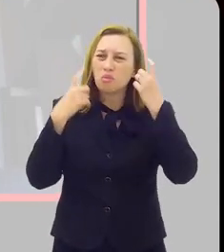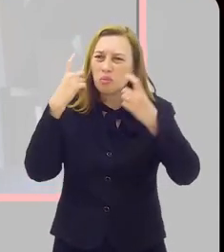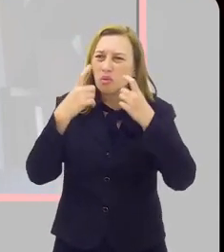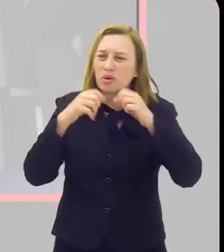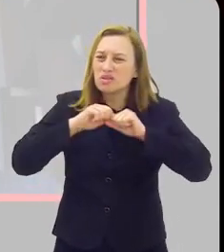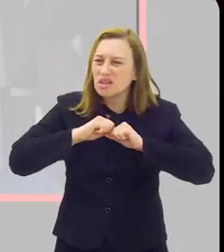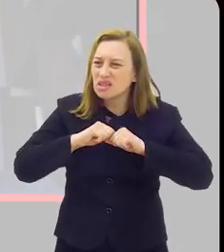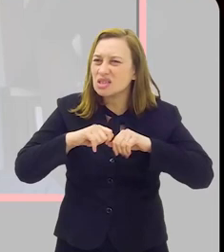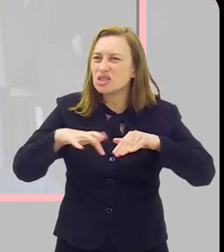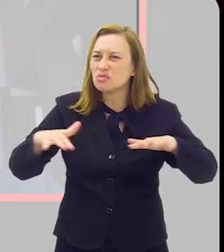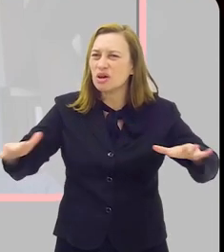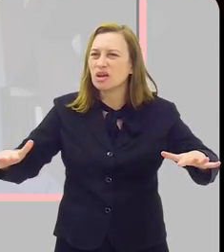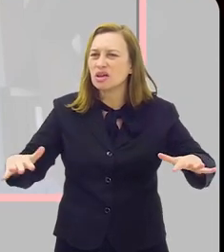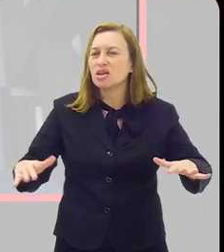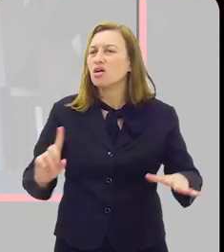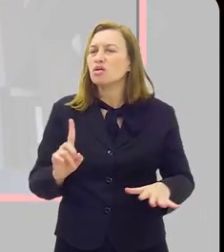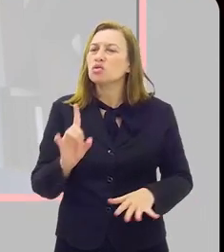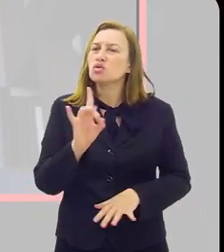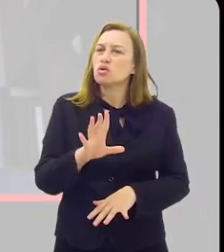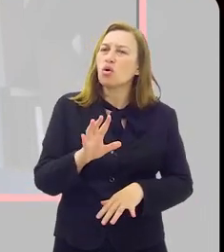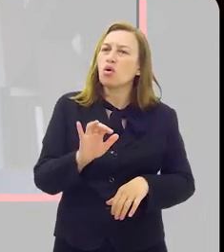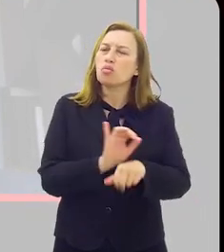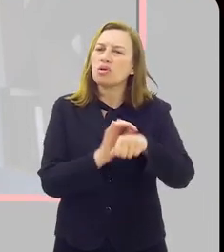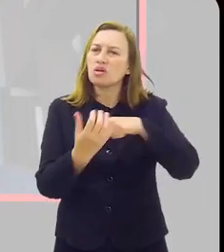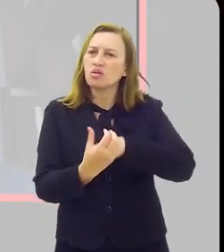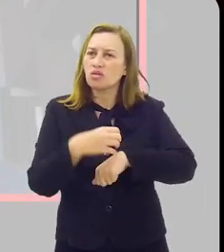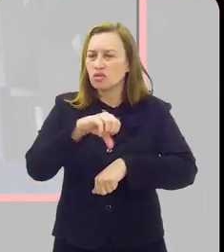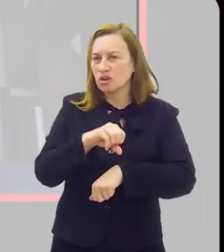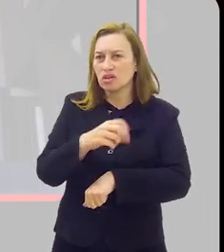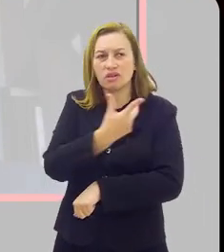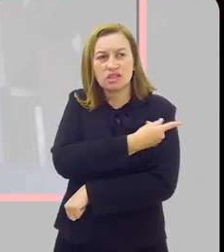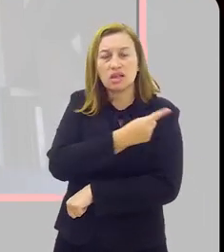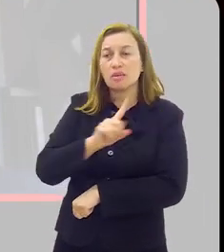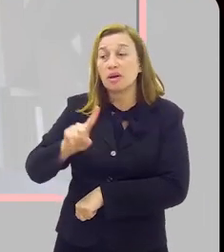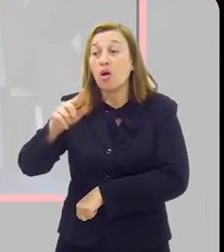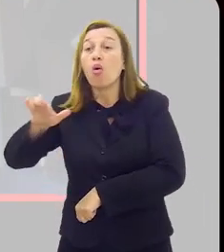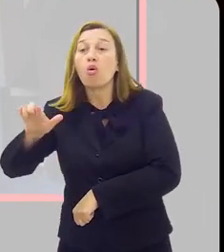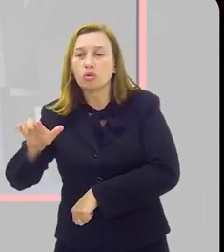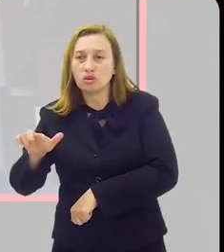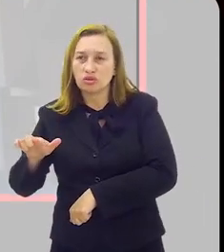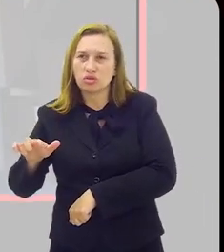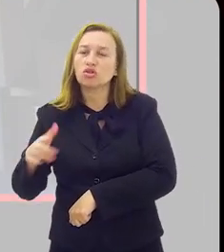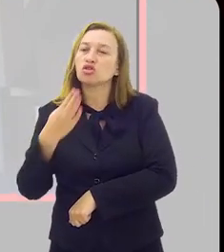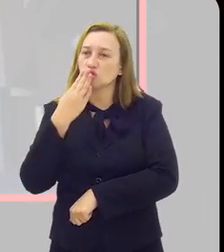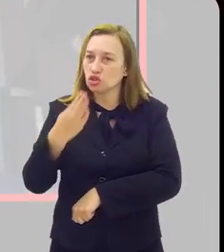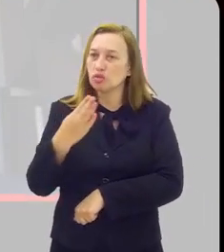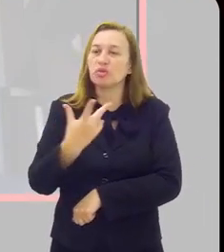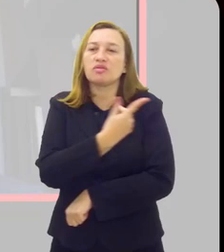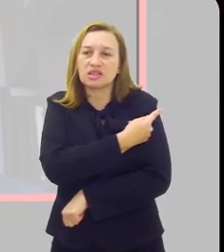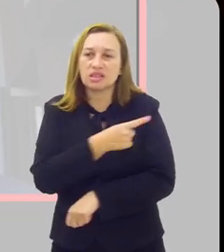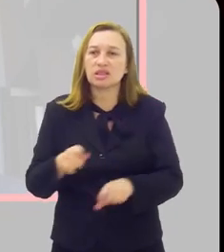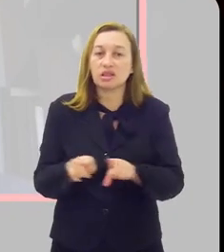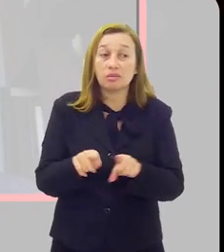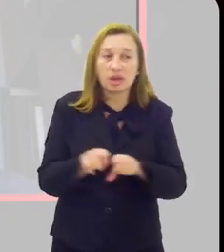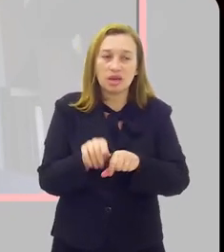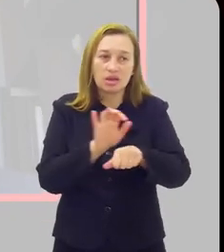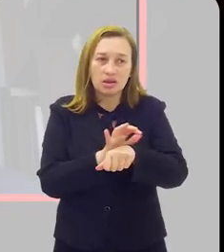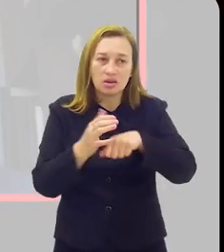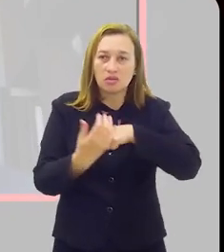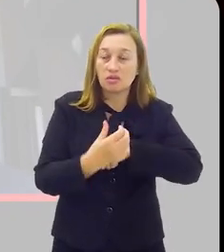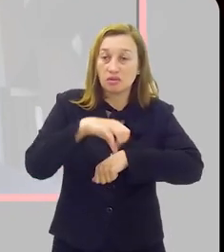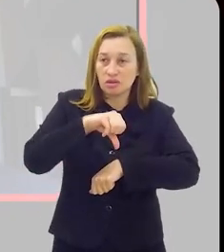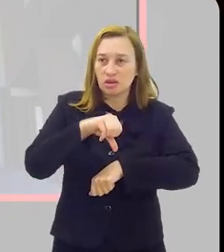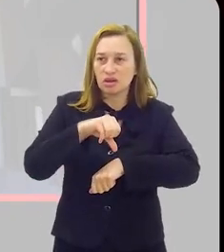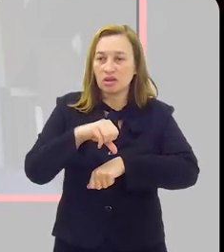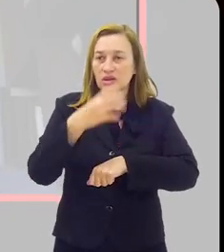se espalhando, não só para as vacinas da Covid, mas também para outras vacinas, né? Quer dizer, é uma preocupação e a Covid tão grave aí, né?